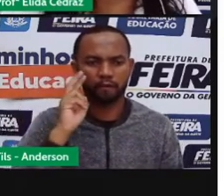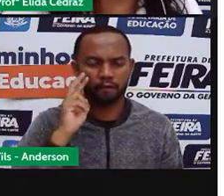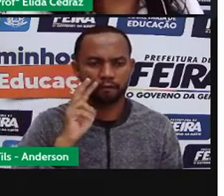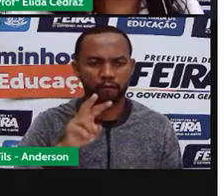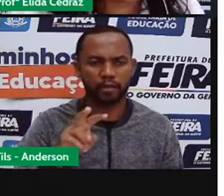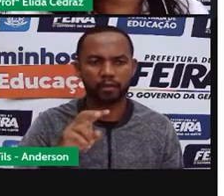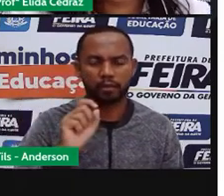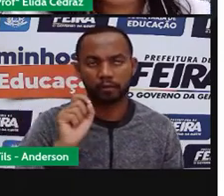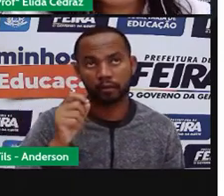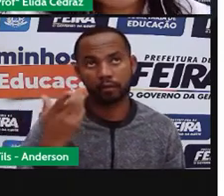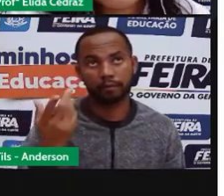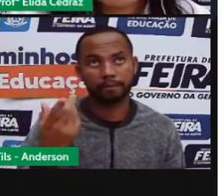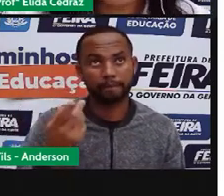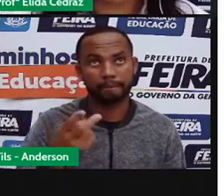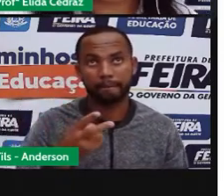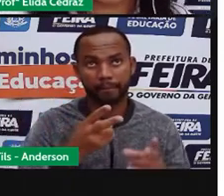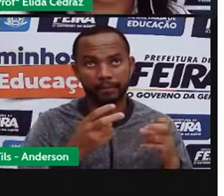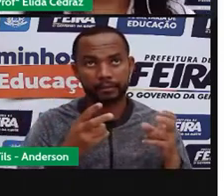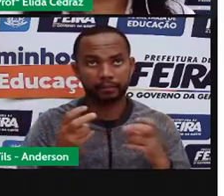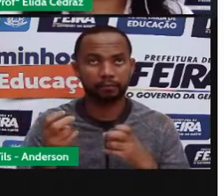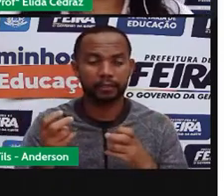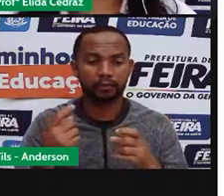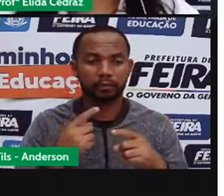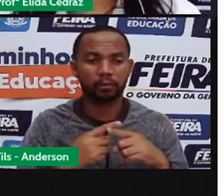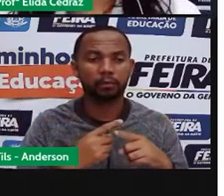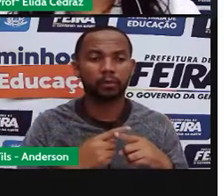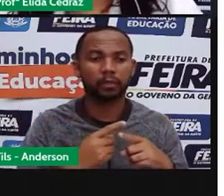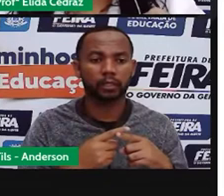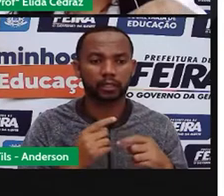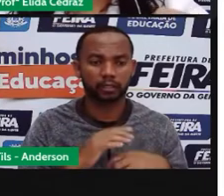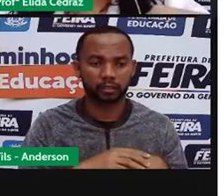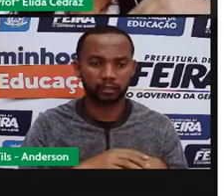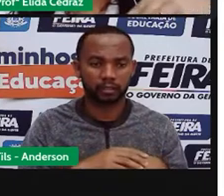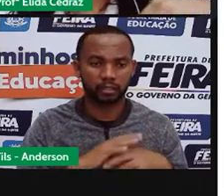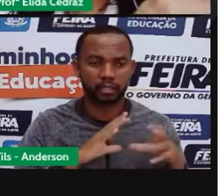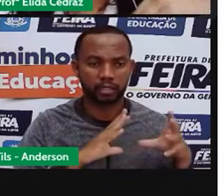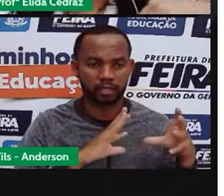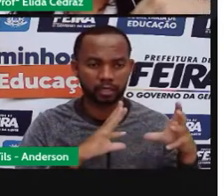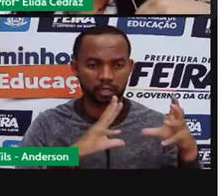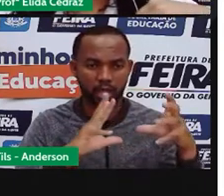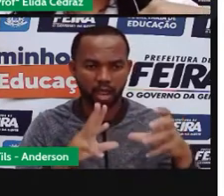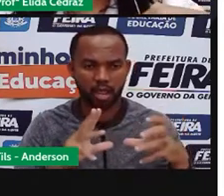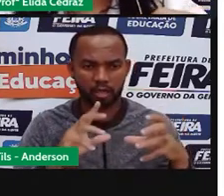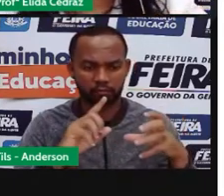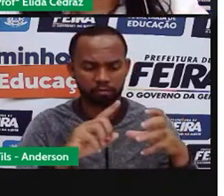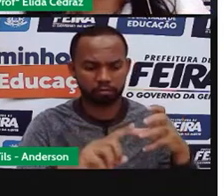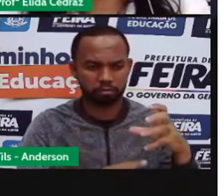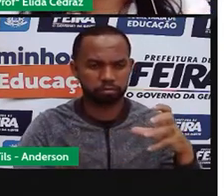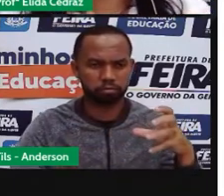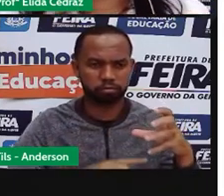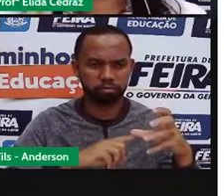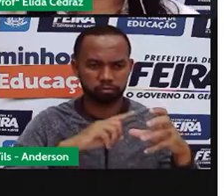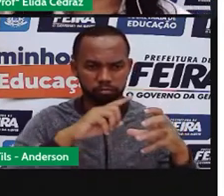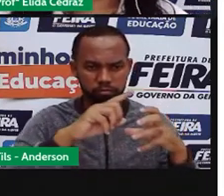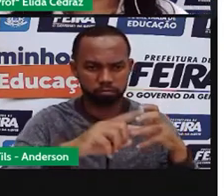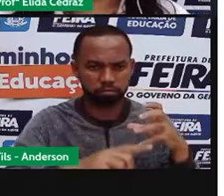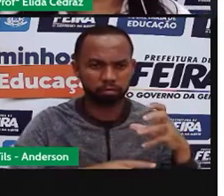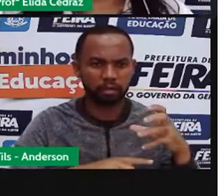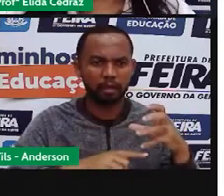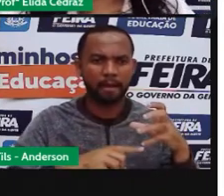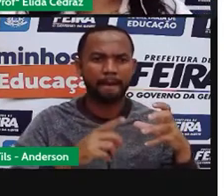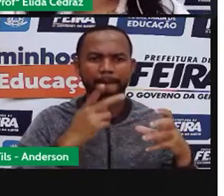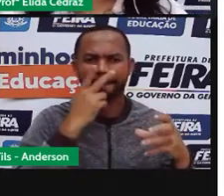assim, é percebível. Por quê? Porque a Terra está girando em torno de si. E dá a